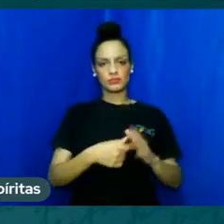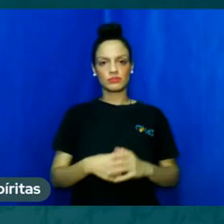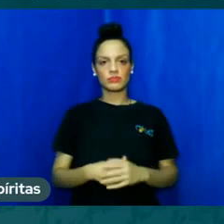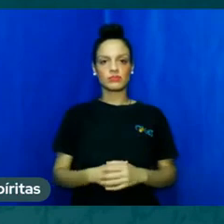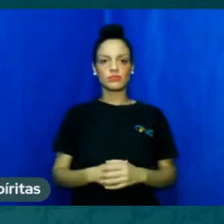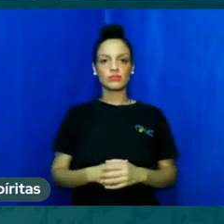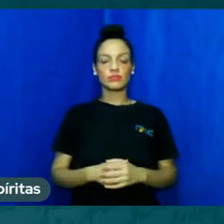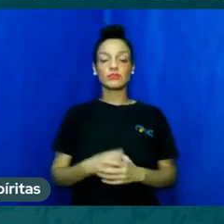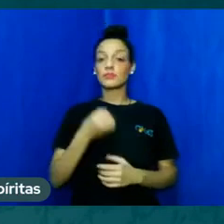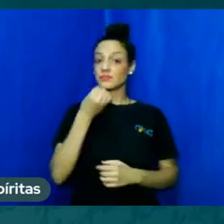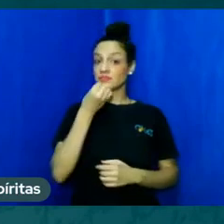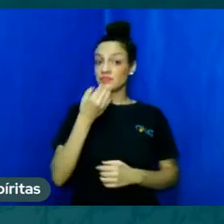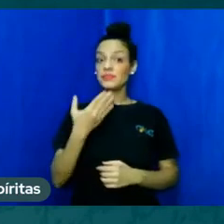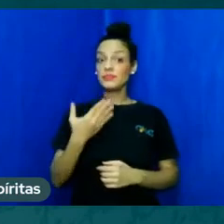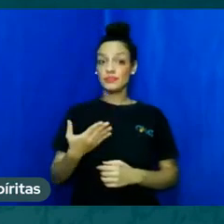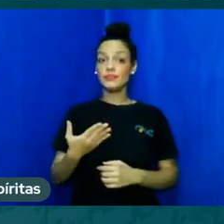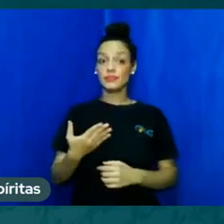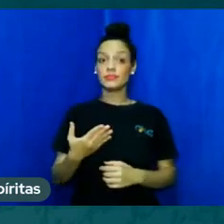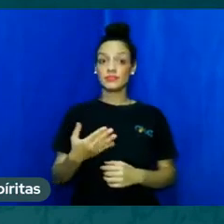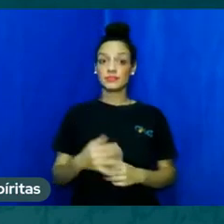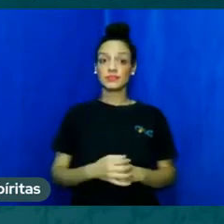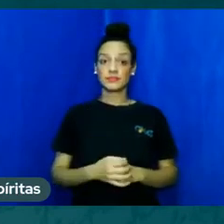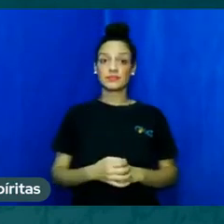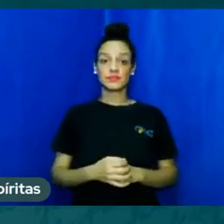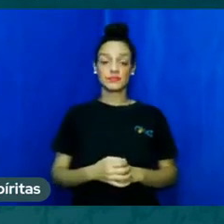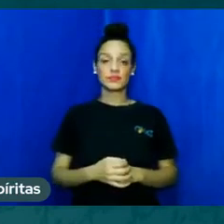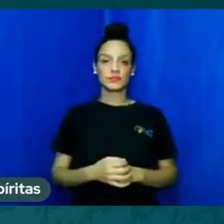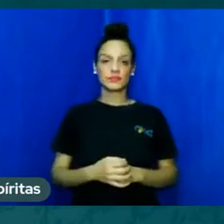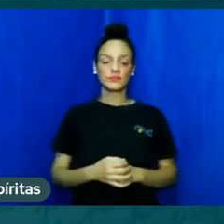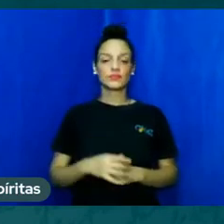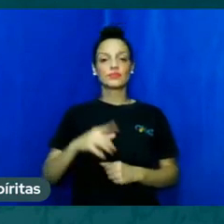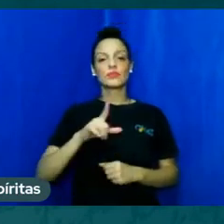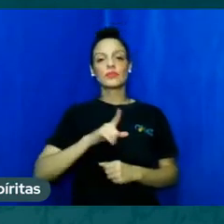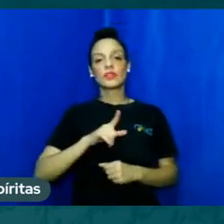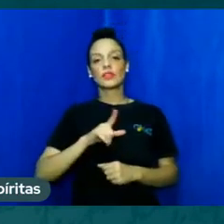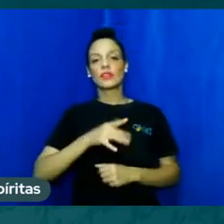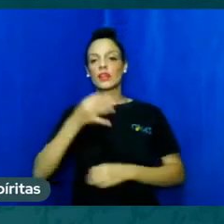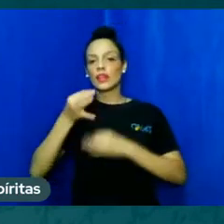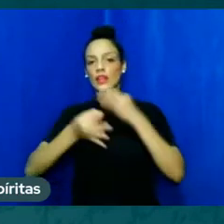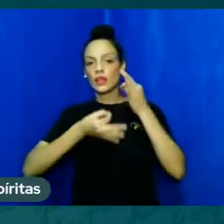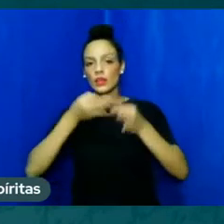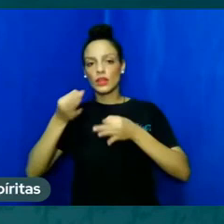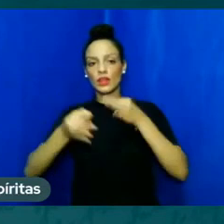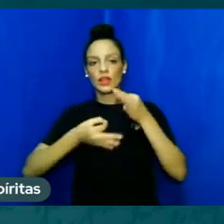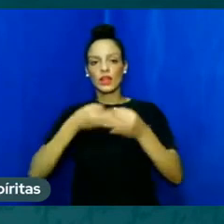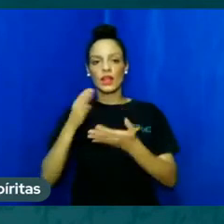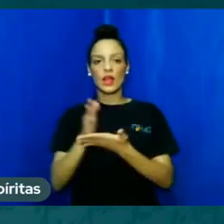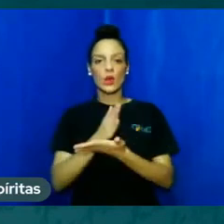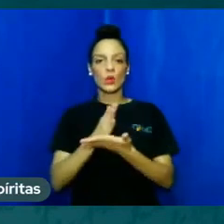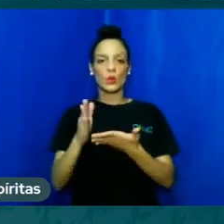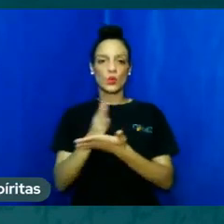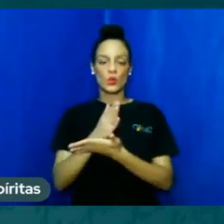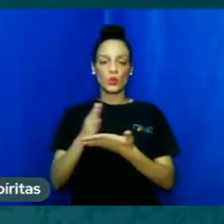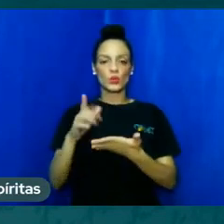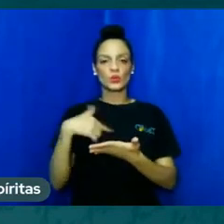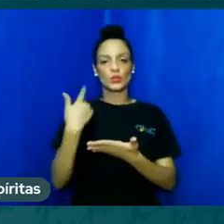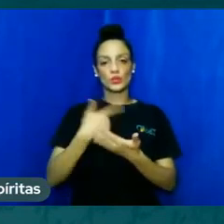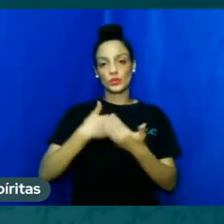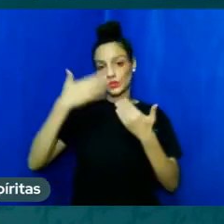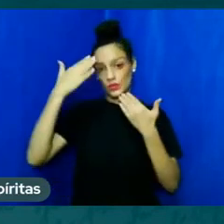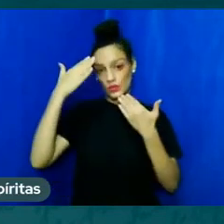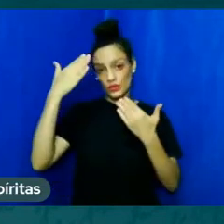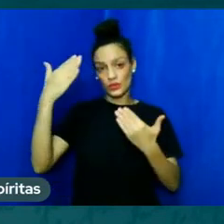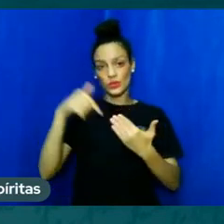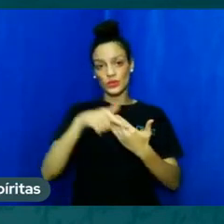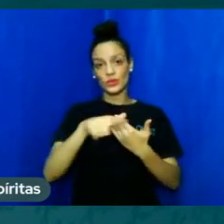Muito bom, muito bom. Nós temos alguns comentários, pessoal aqui, agradecemos muito os comentários que estão